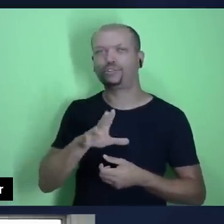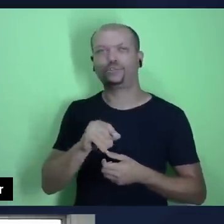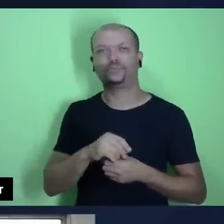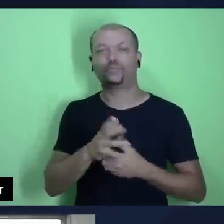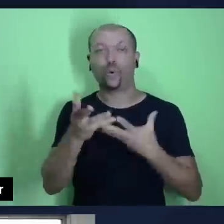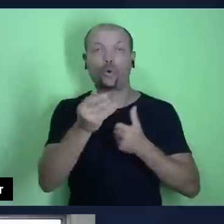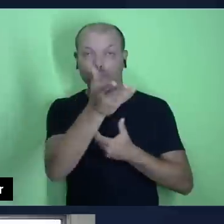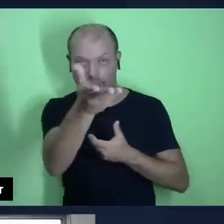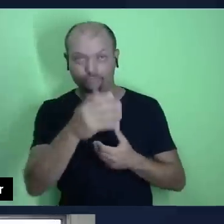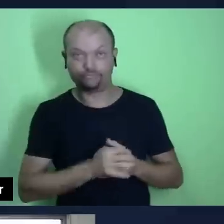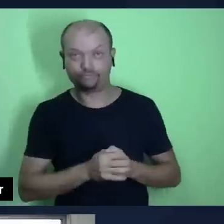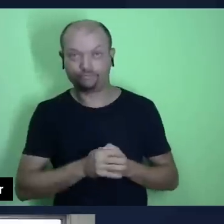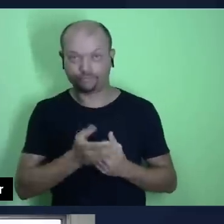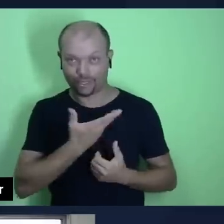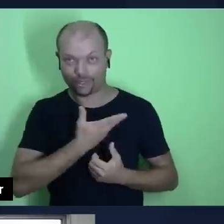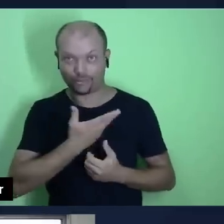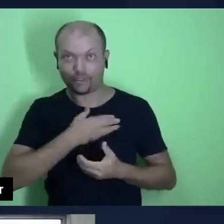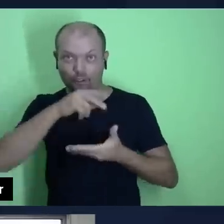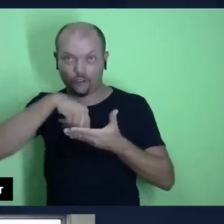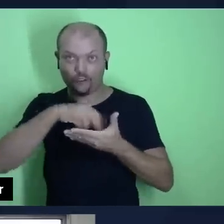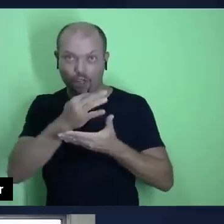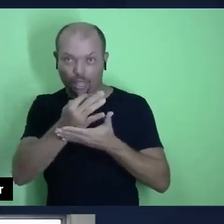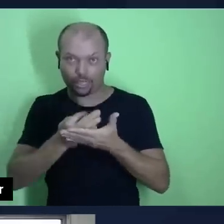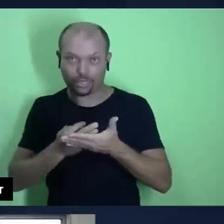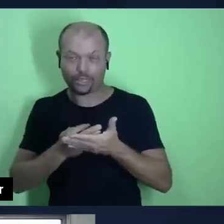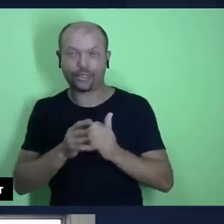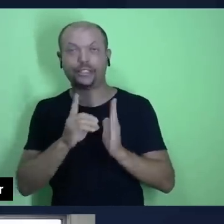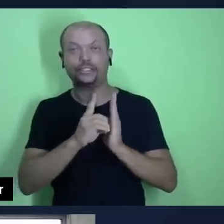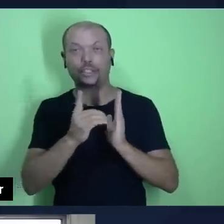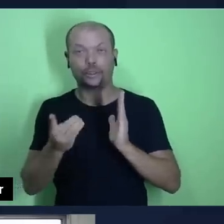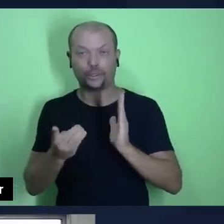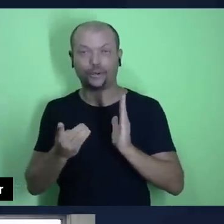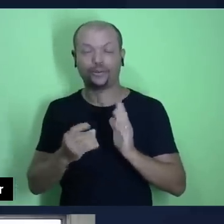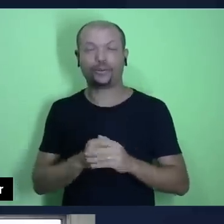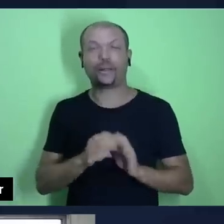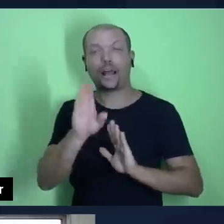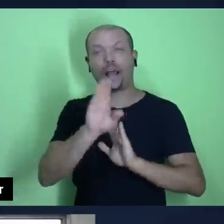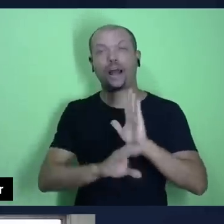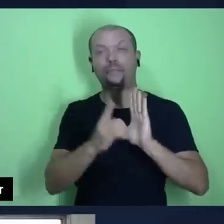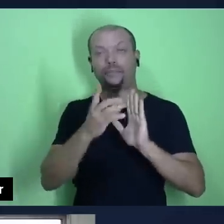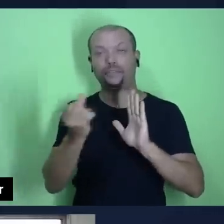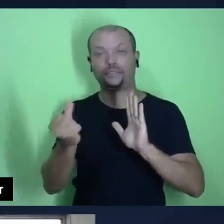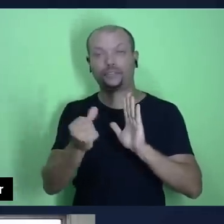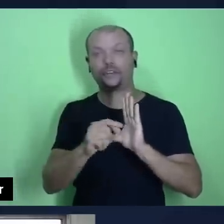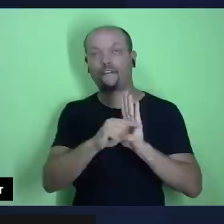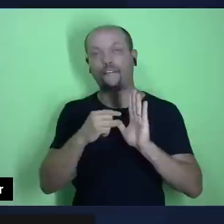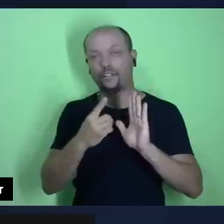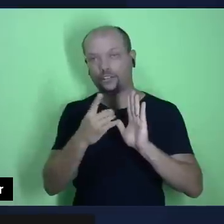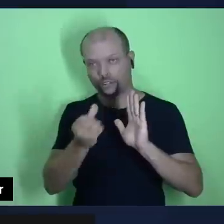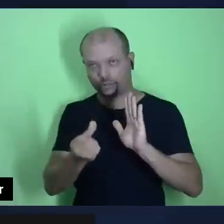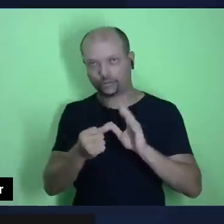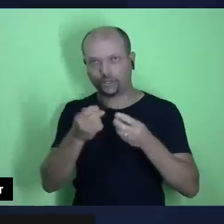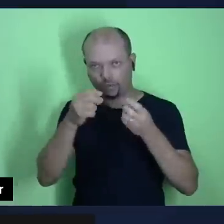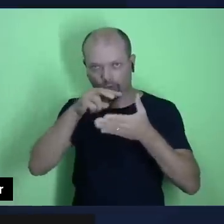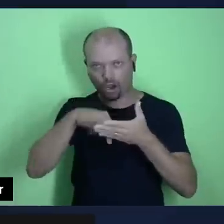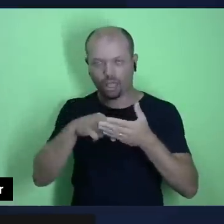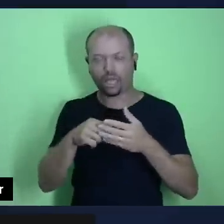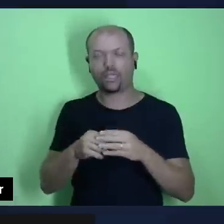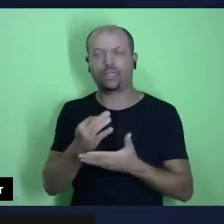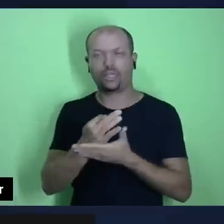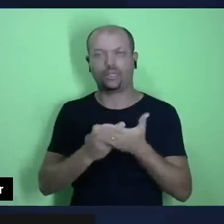por vou ler o texto aqui, Deuteronômio capítulo dezesseis, versículo dezesseis, eu vou ler esse texto aqui,